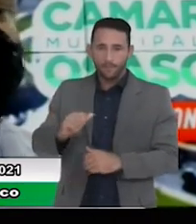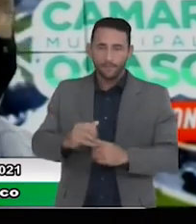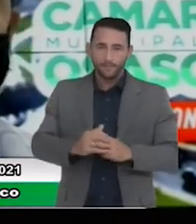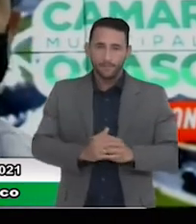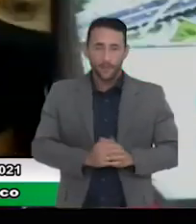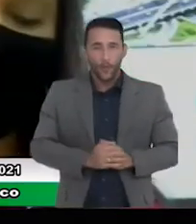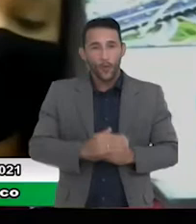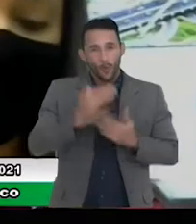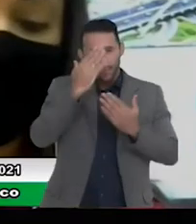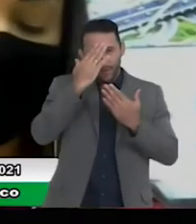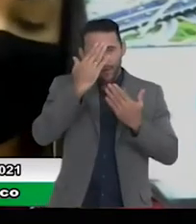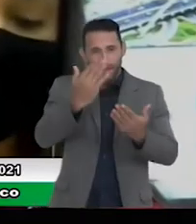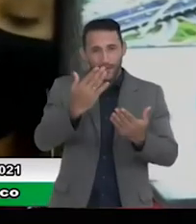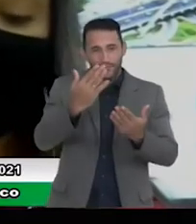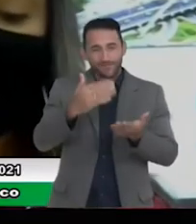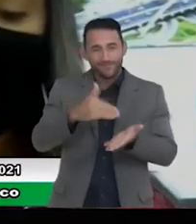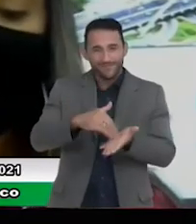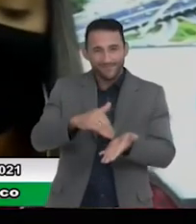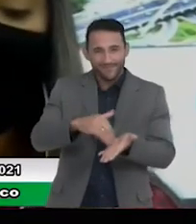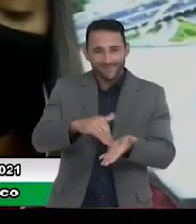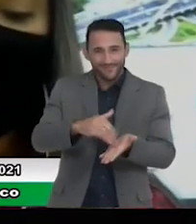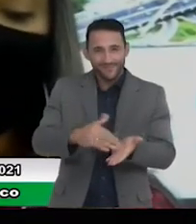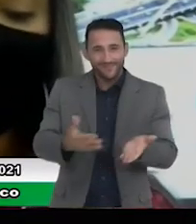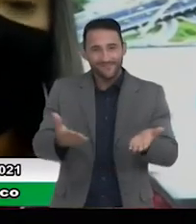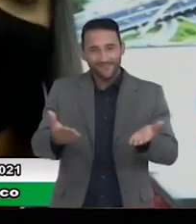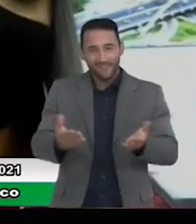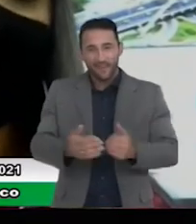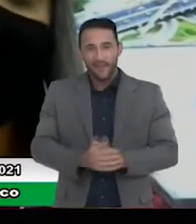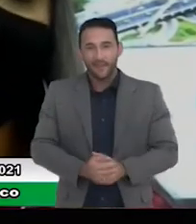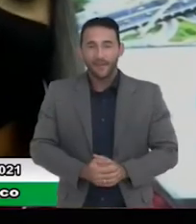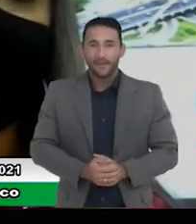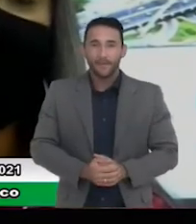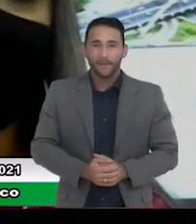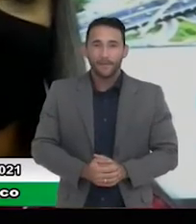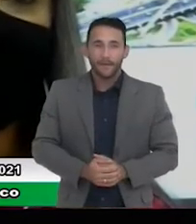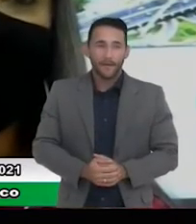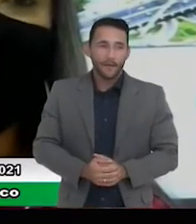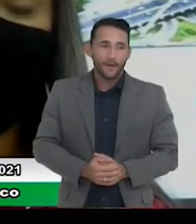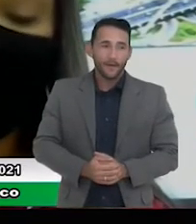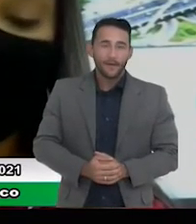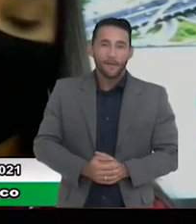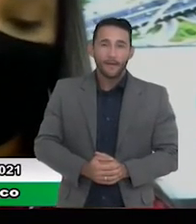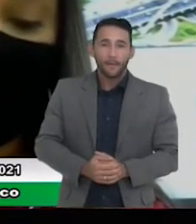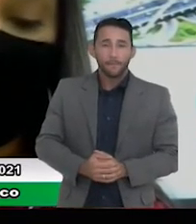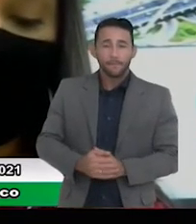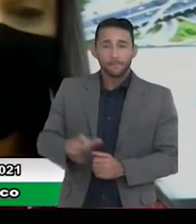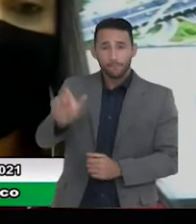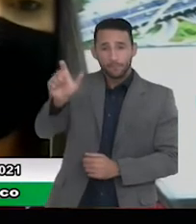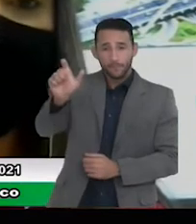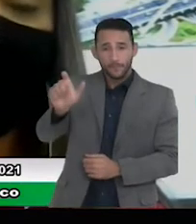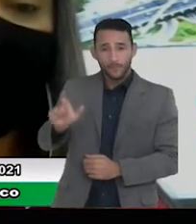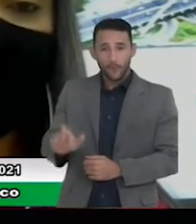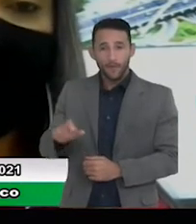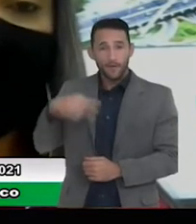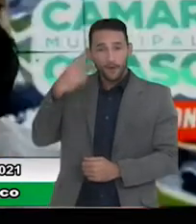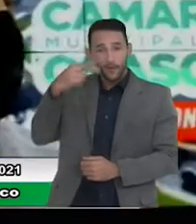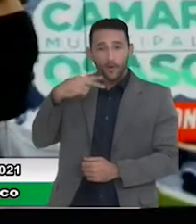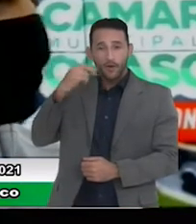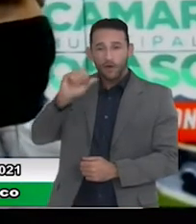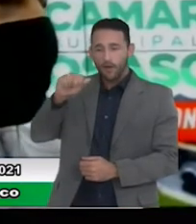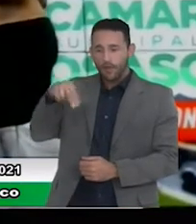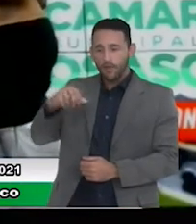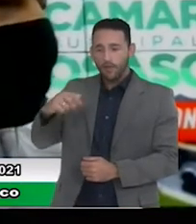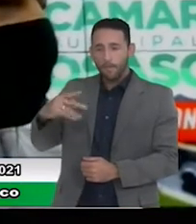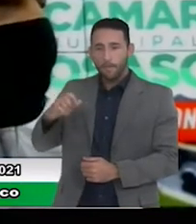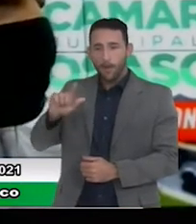Obrigada, secretário. Na pessoa da vereadora Ana Paula Rossi, líder do